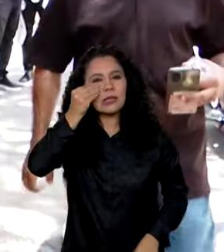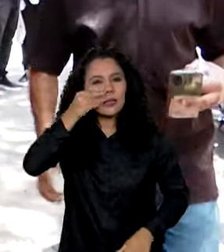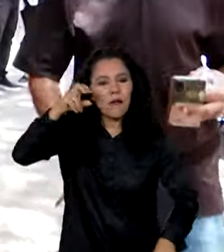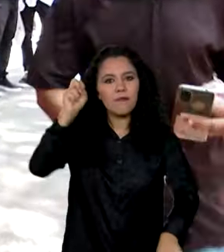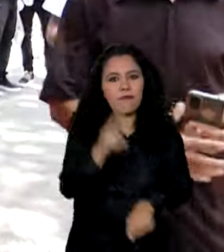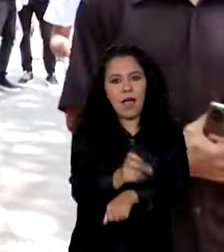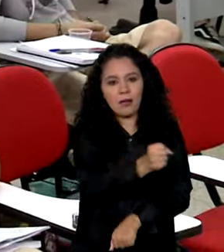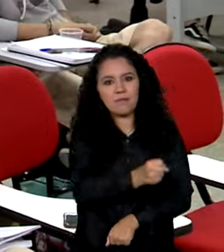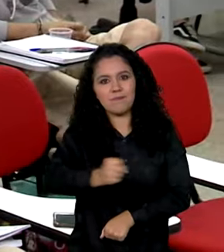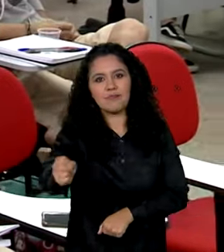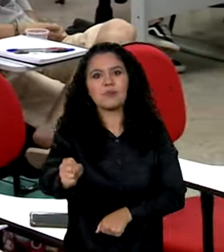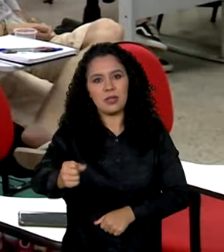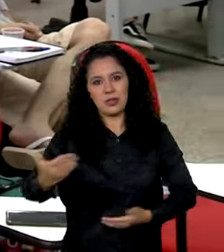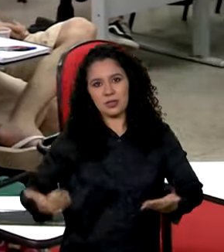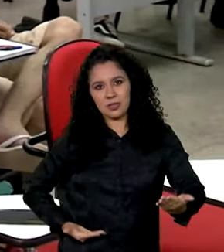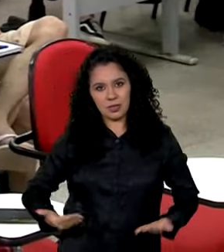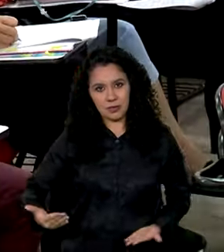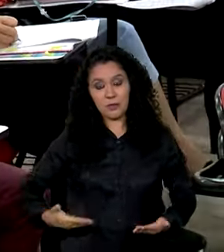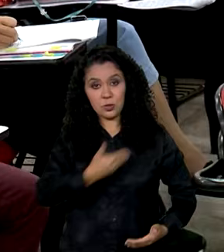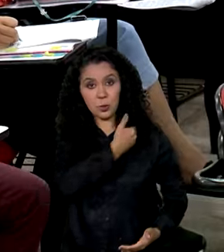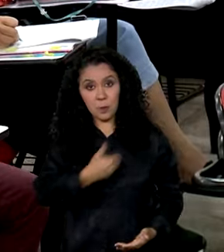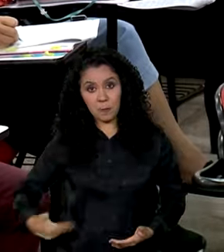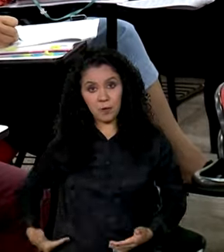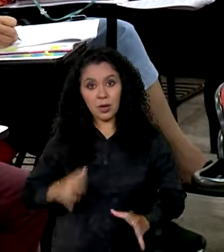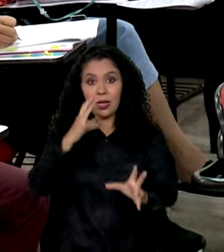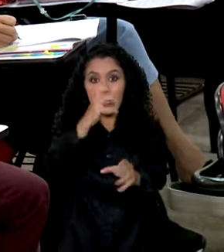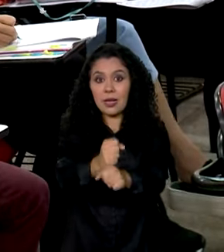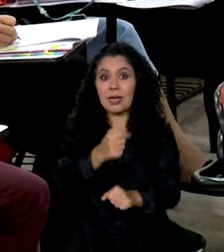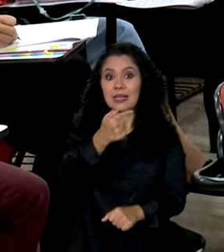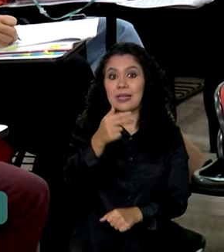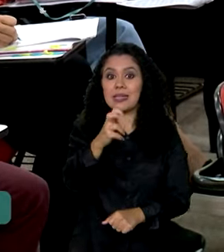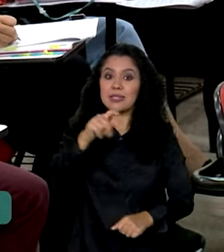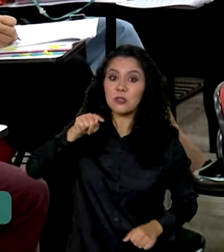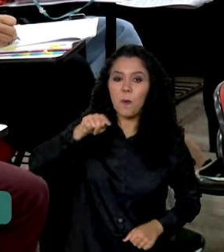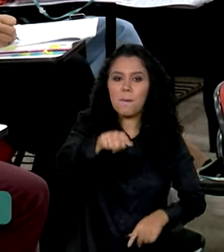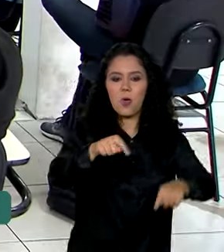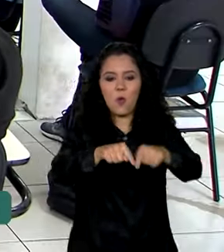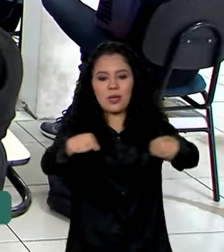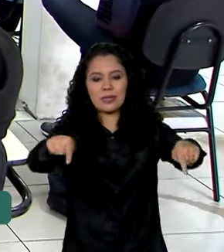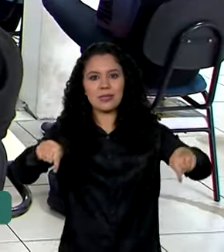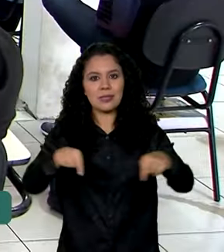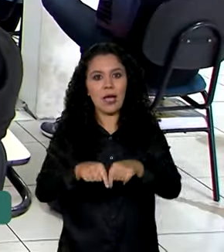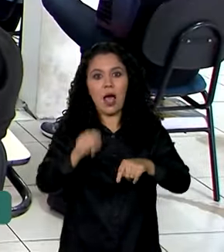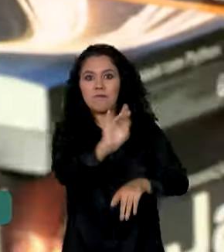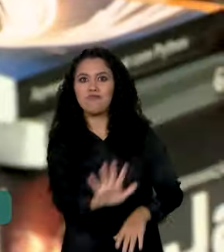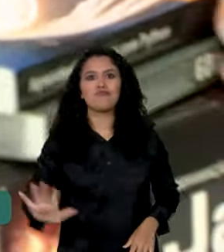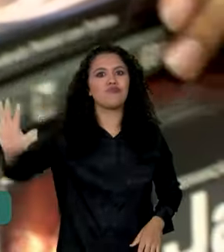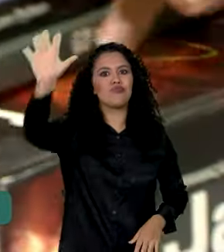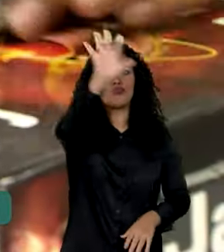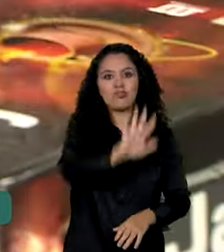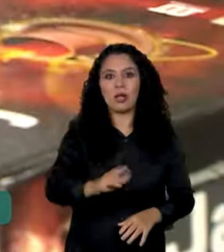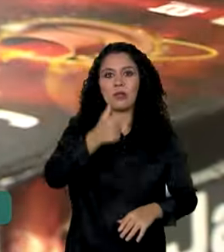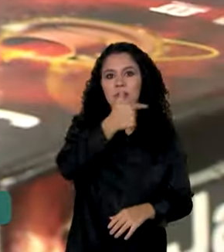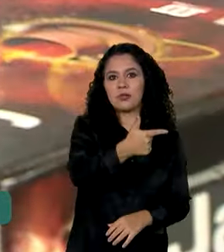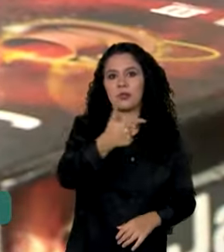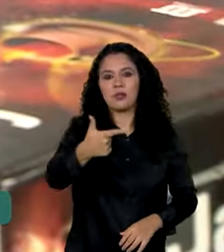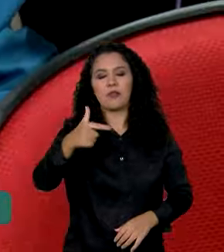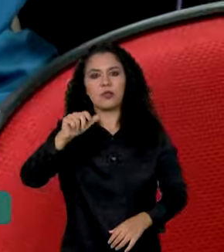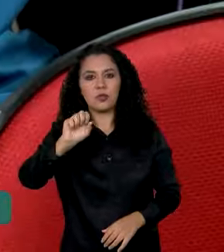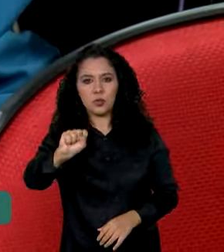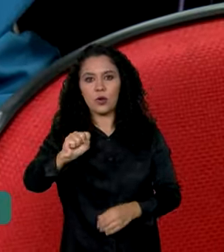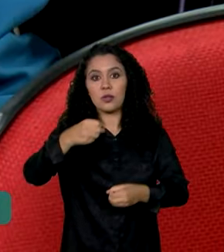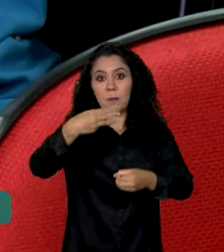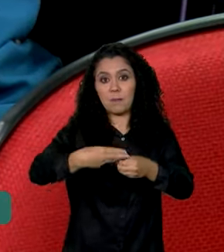no serviço público. Serão 75 mil salas espalhadas em 228 municípios